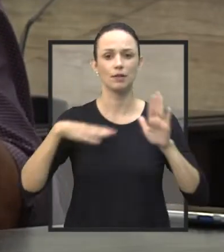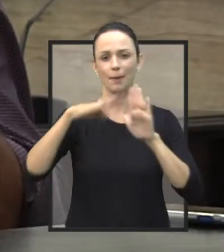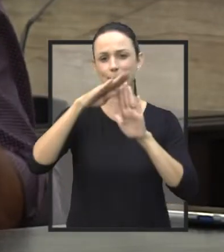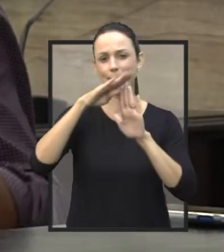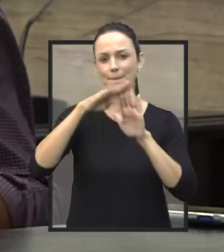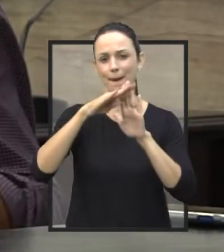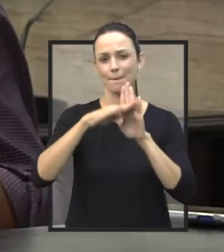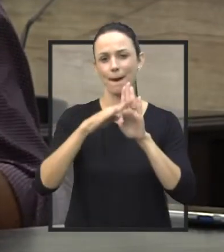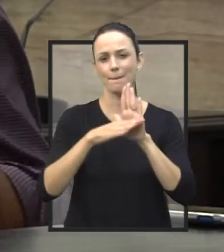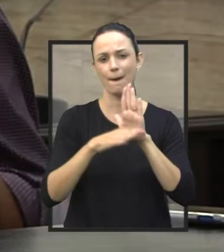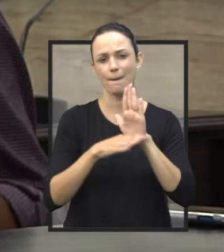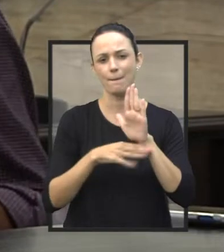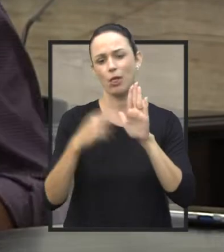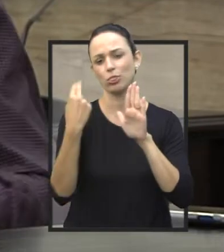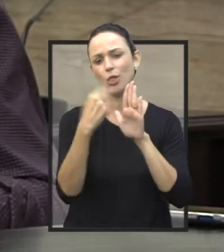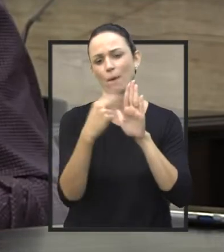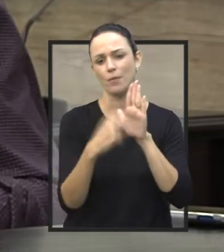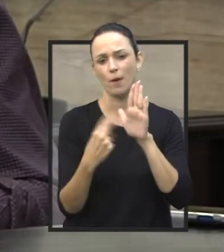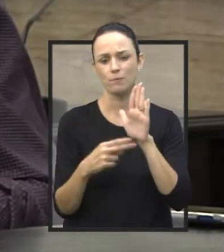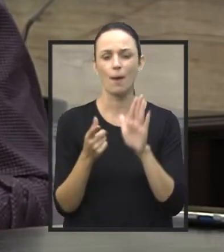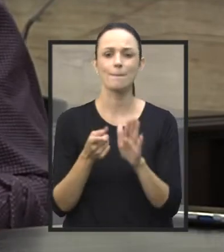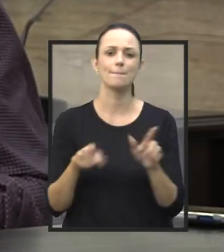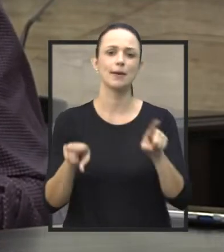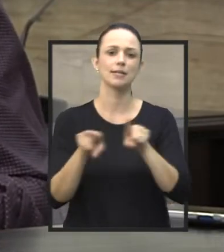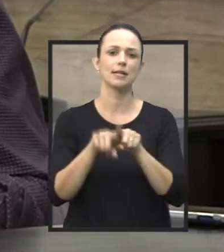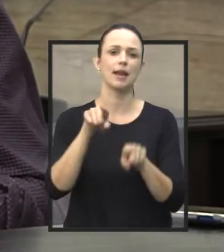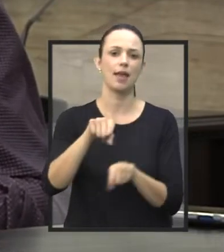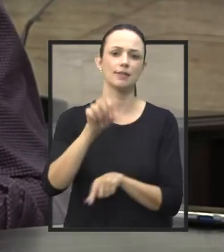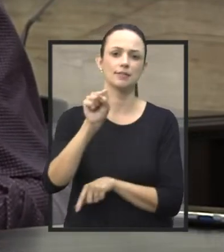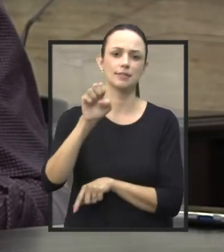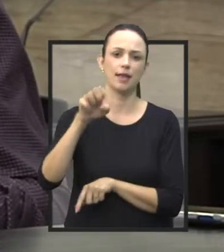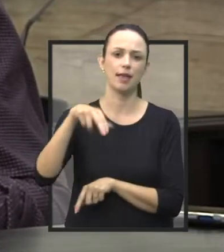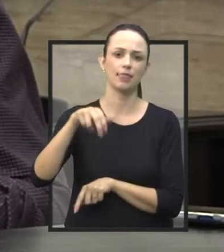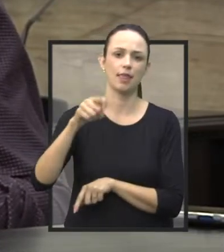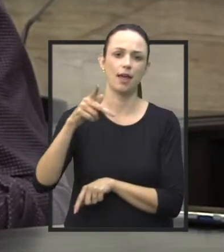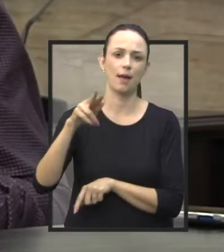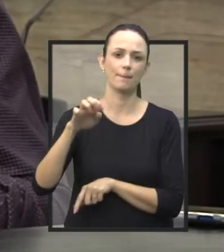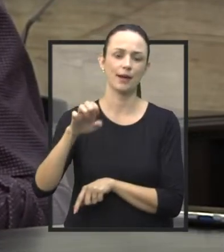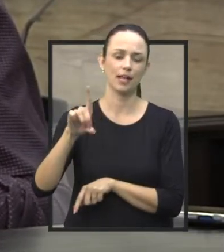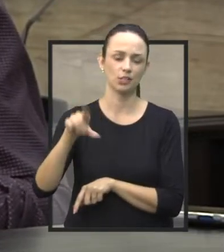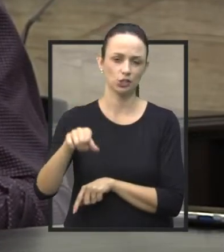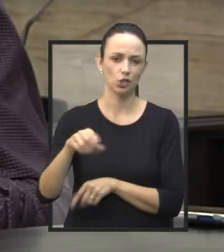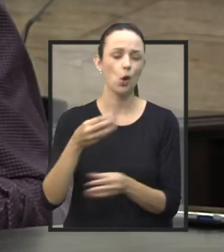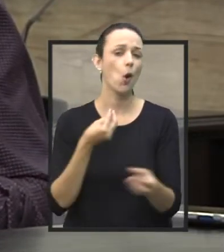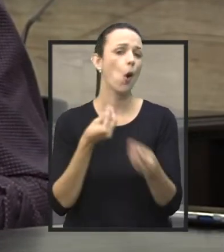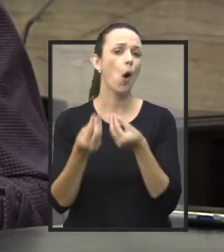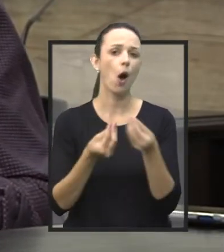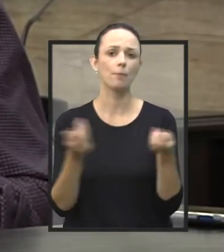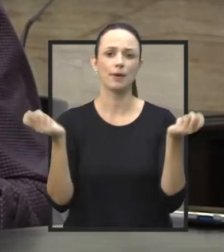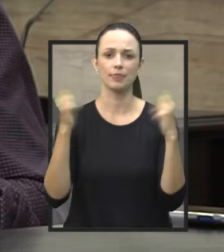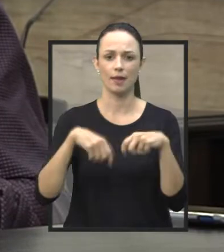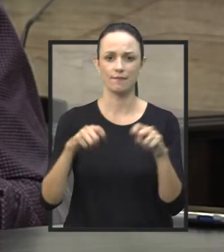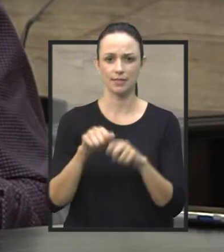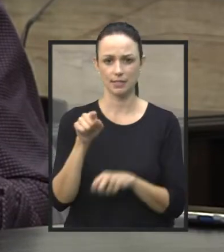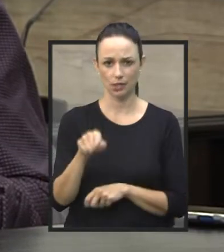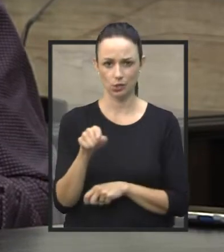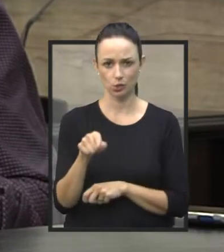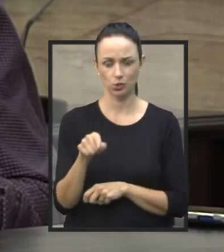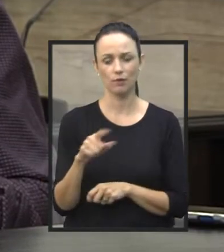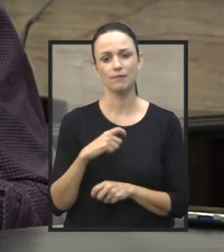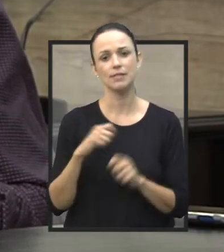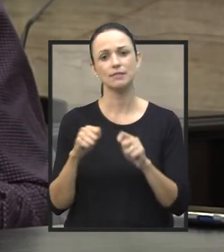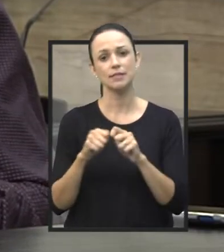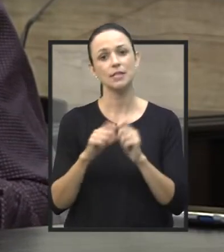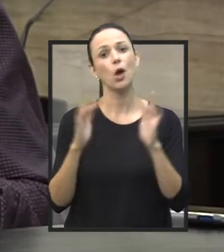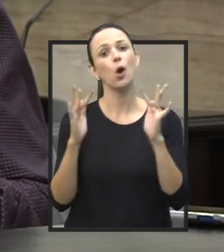todas as instituições que são parceiras do Senapred. E de que maneira que pode-se fazer isso? É fazendo um contato